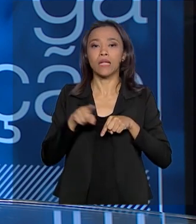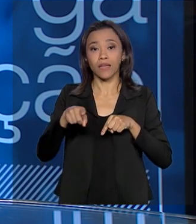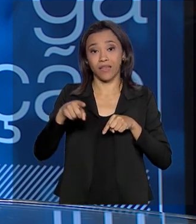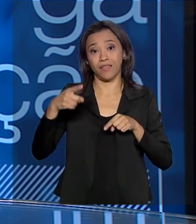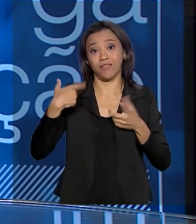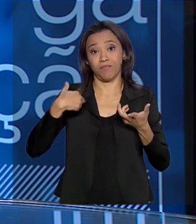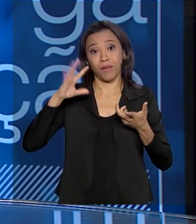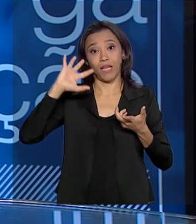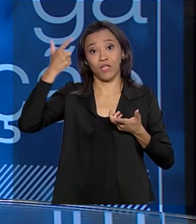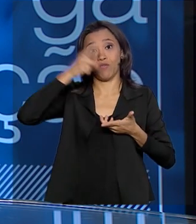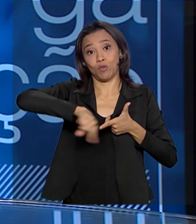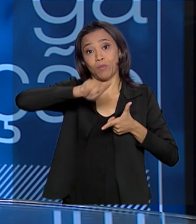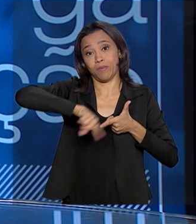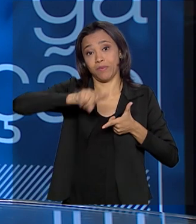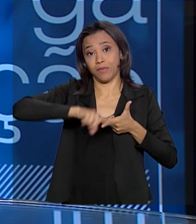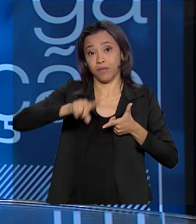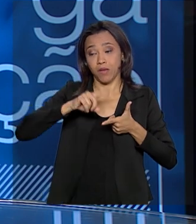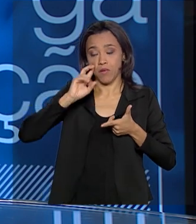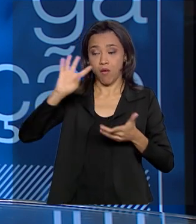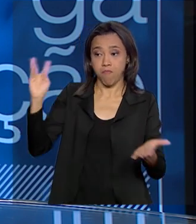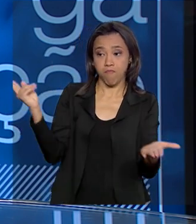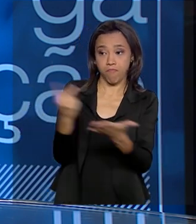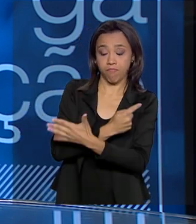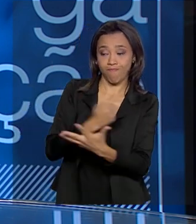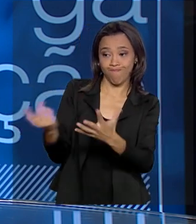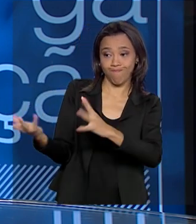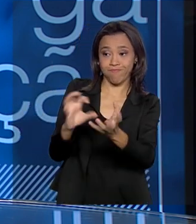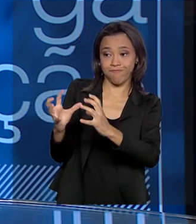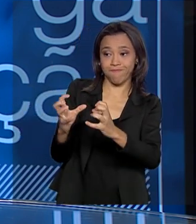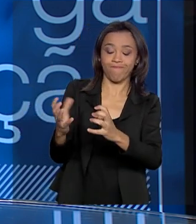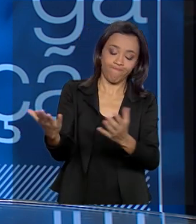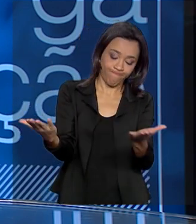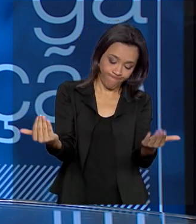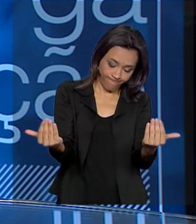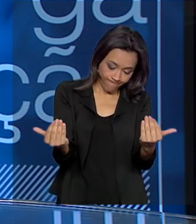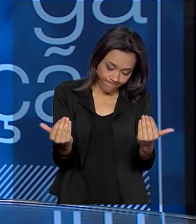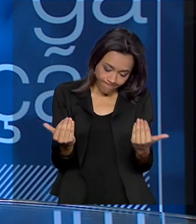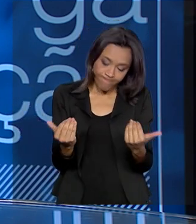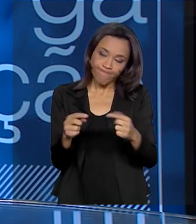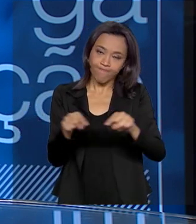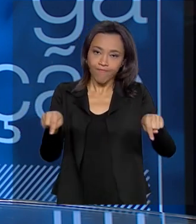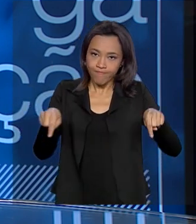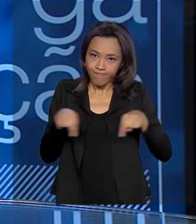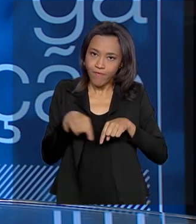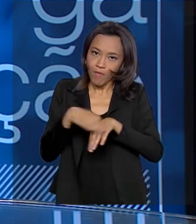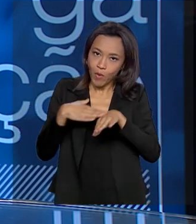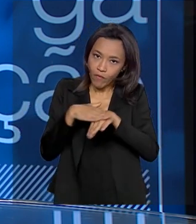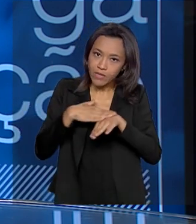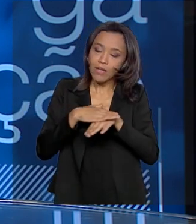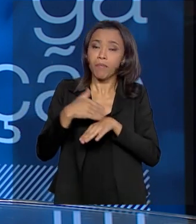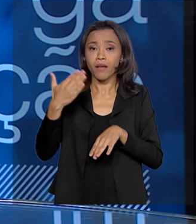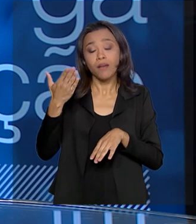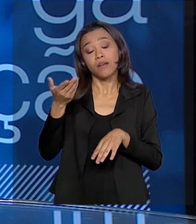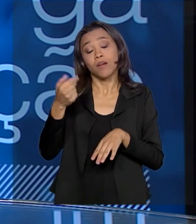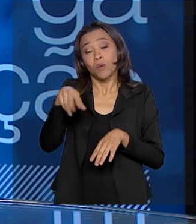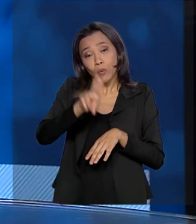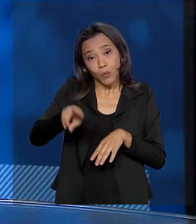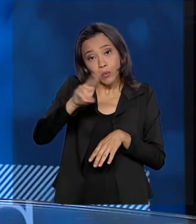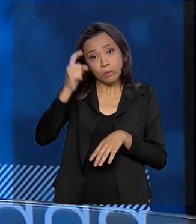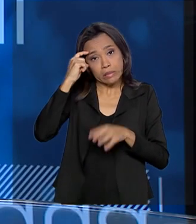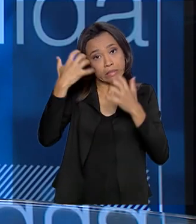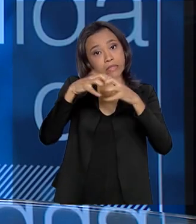crise na verdade, quando nos deparamos com uma situação onde temos que dosar, fazer o uso racional do recurso hídrico para os vários